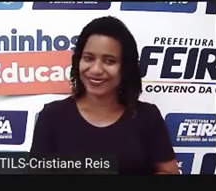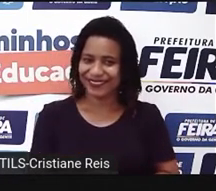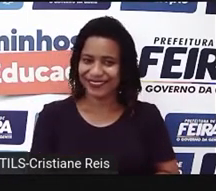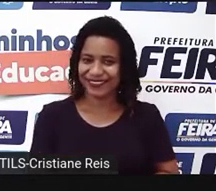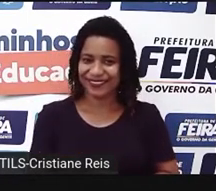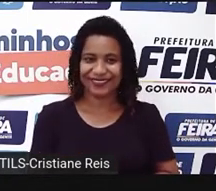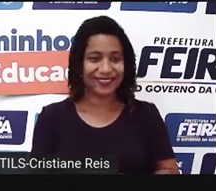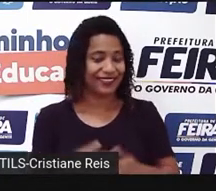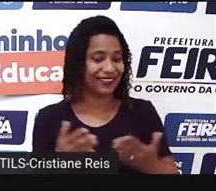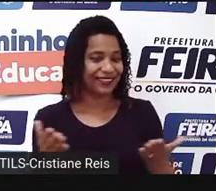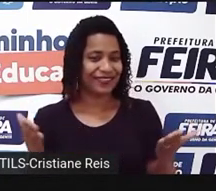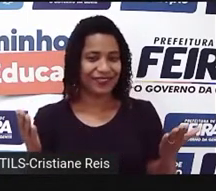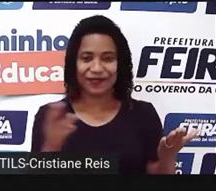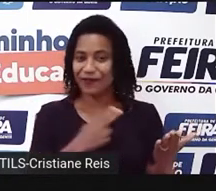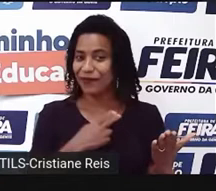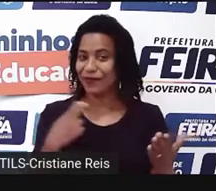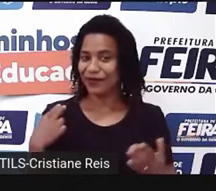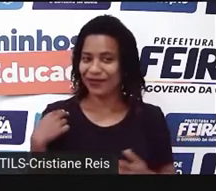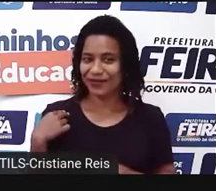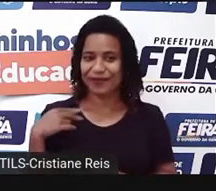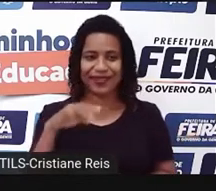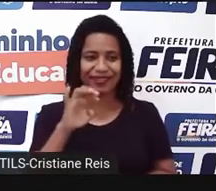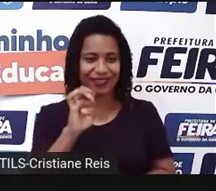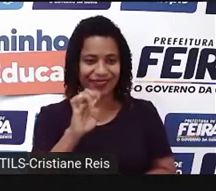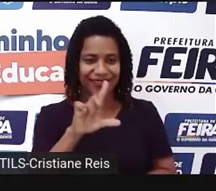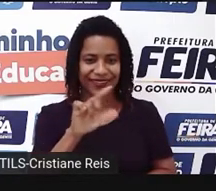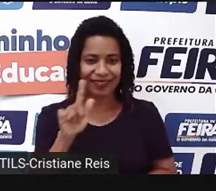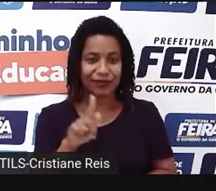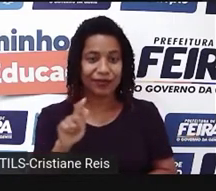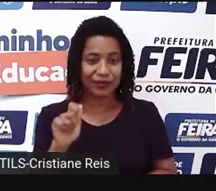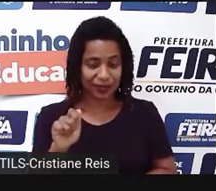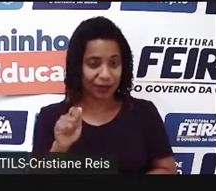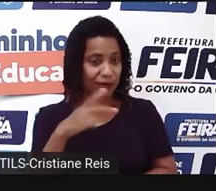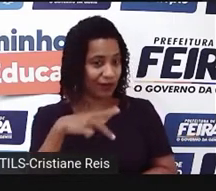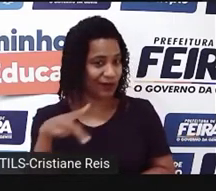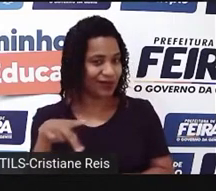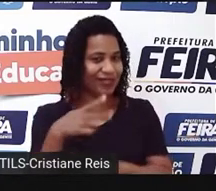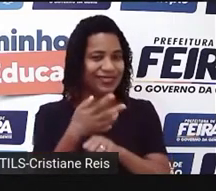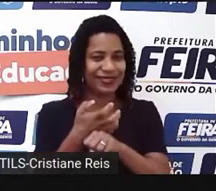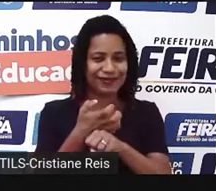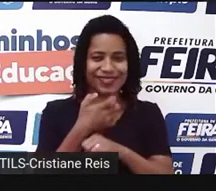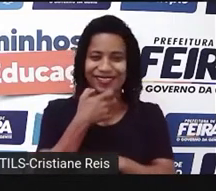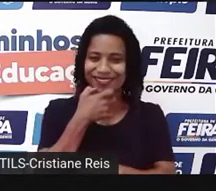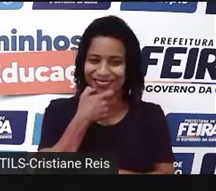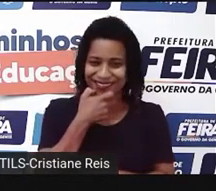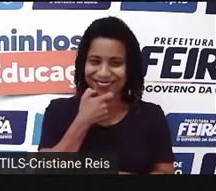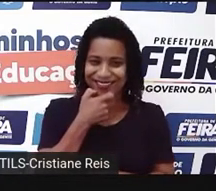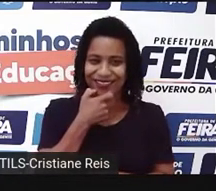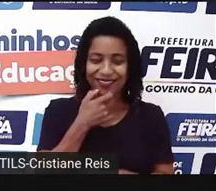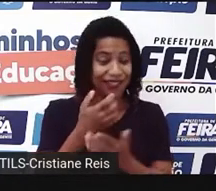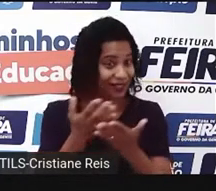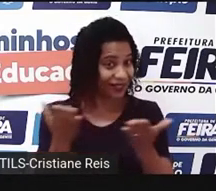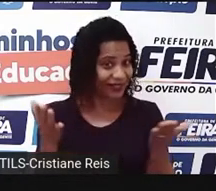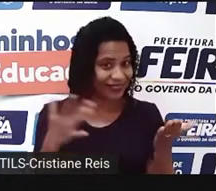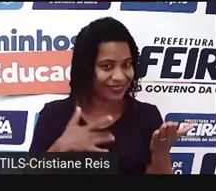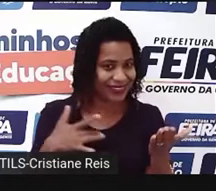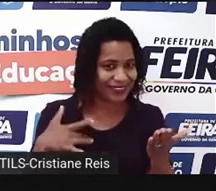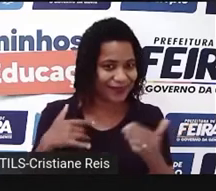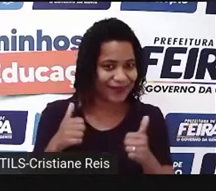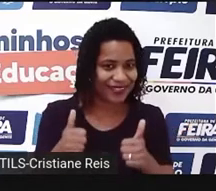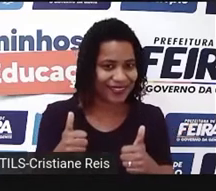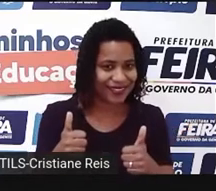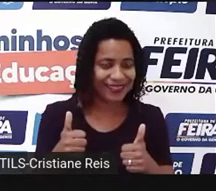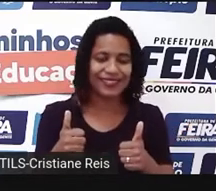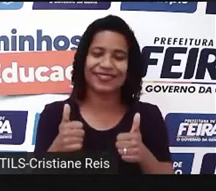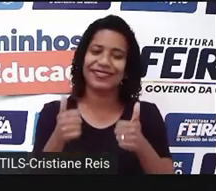professora de inglês. Como vocês estão? Eu